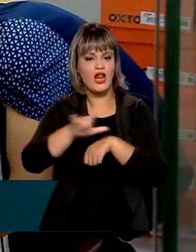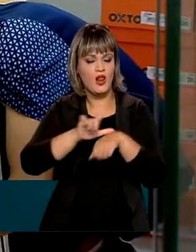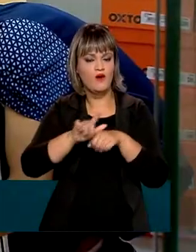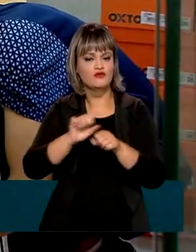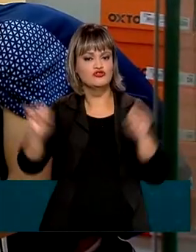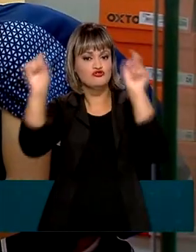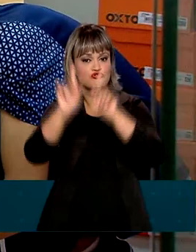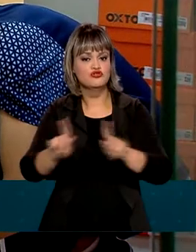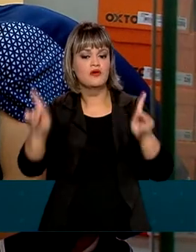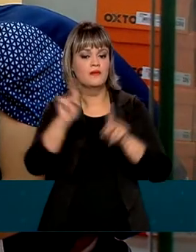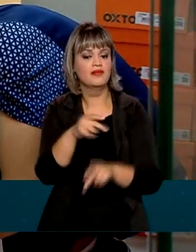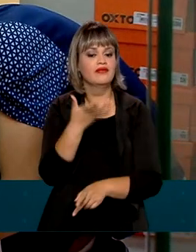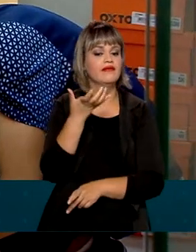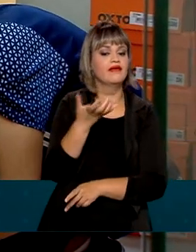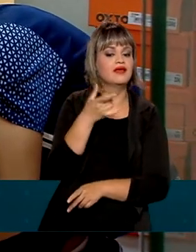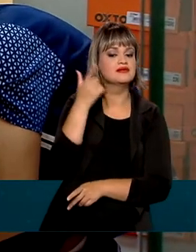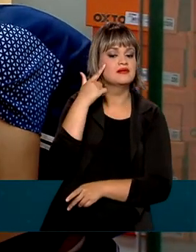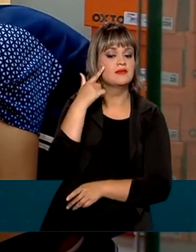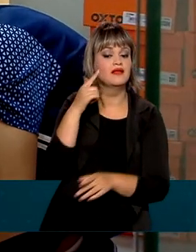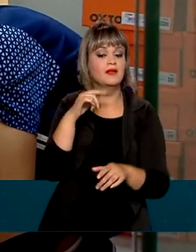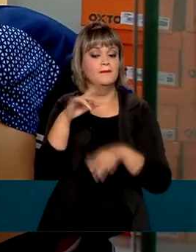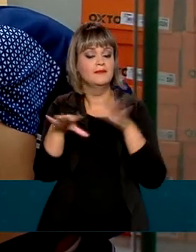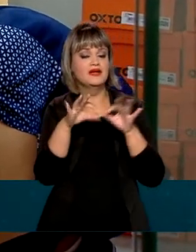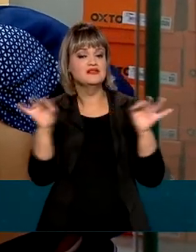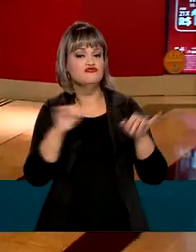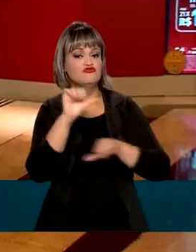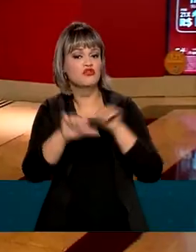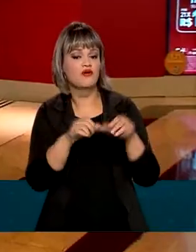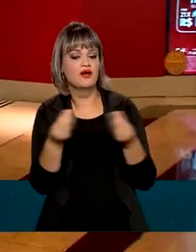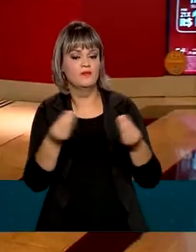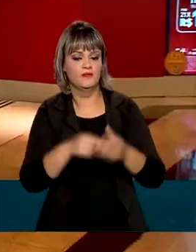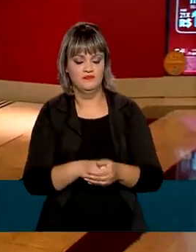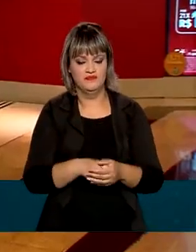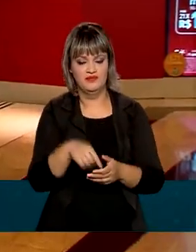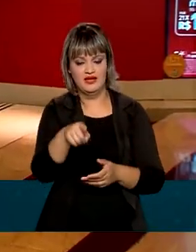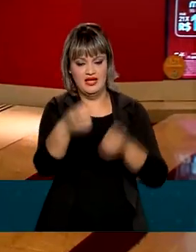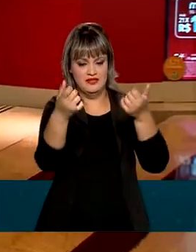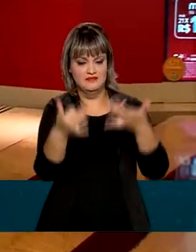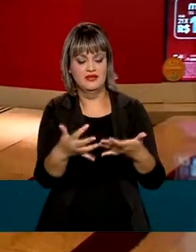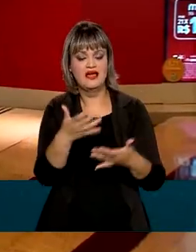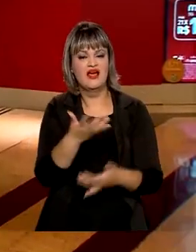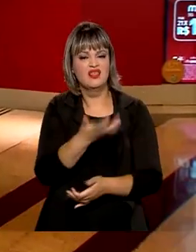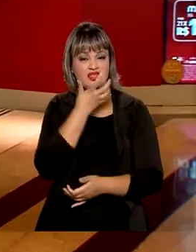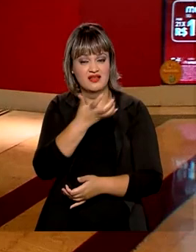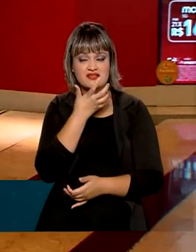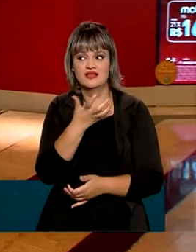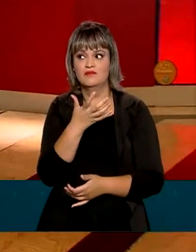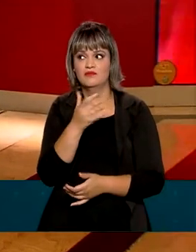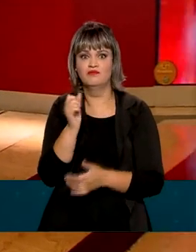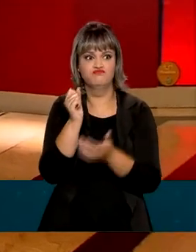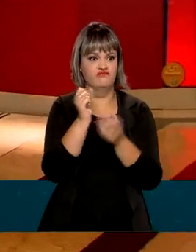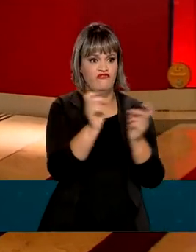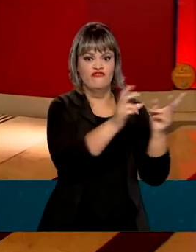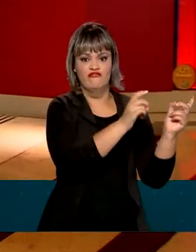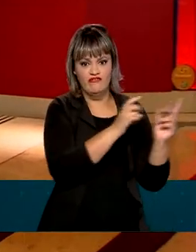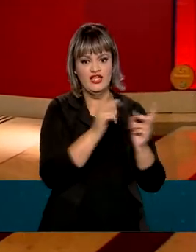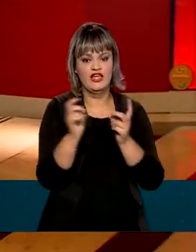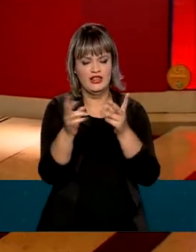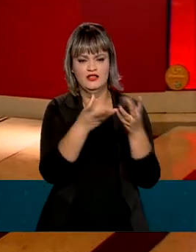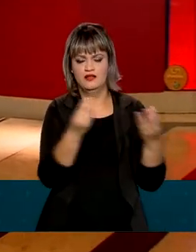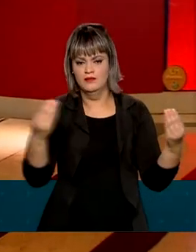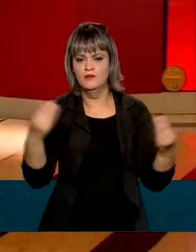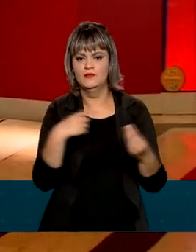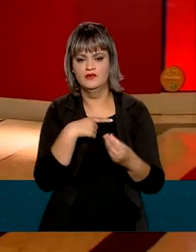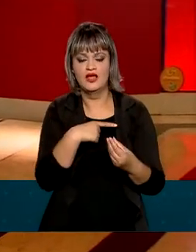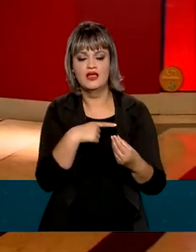shoppings estão interessados nas trocas de presentes. Dezembro é um mês bem movimentado, muitas vendas, e